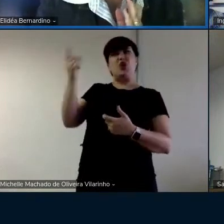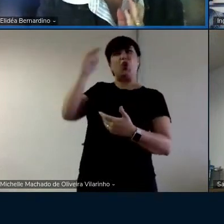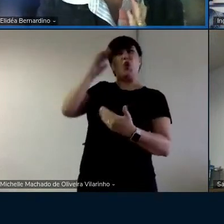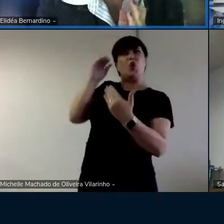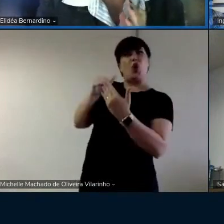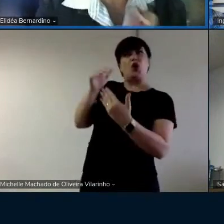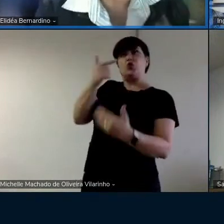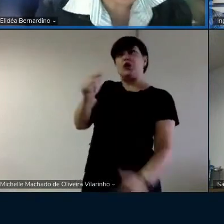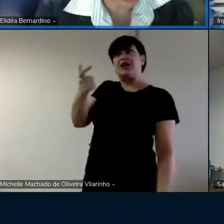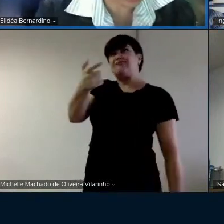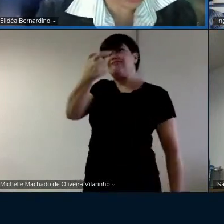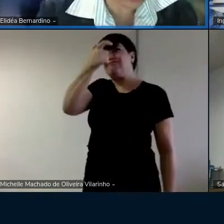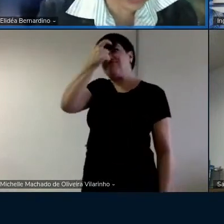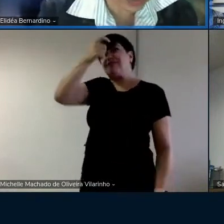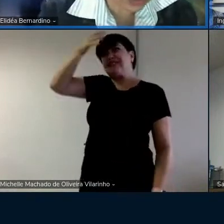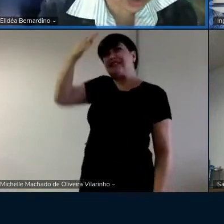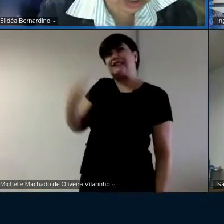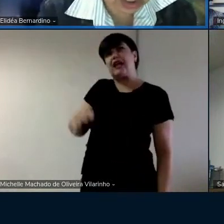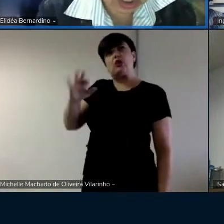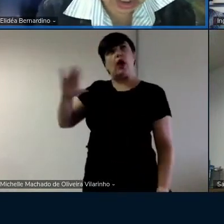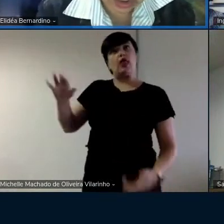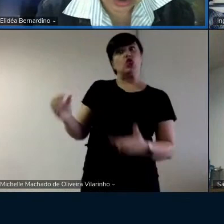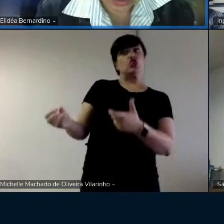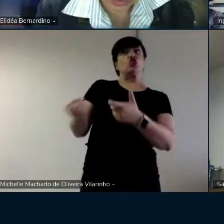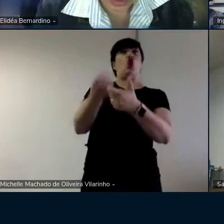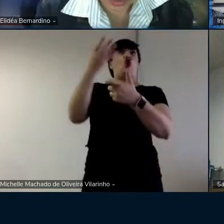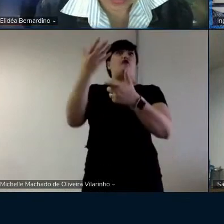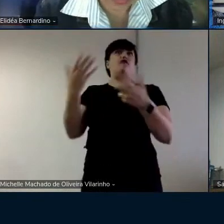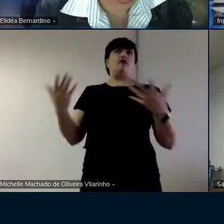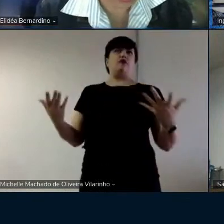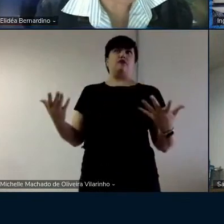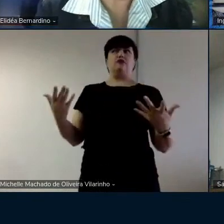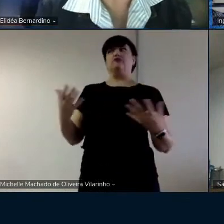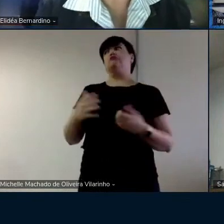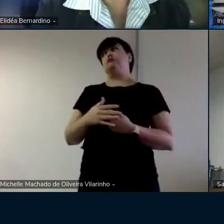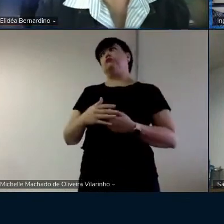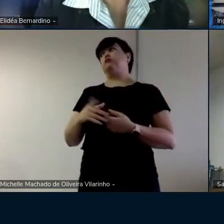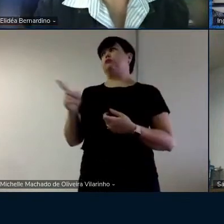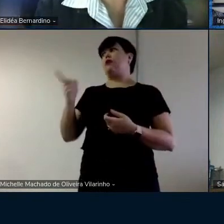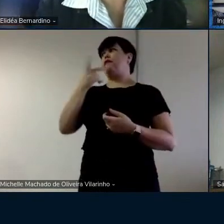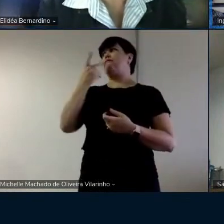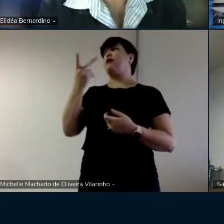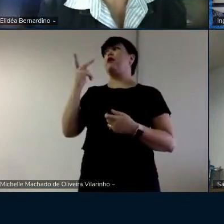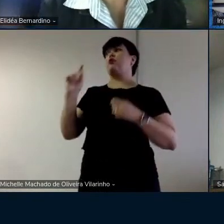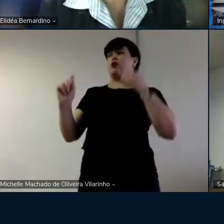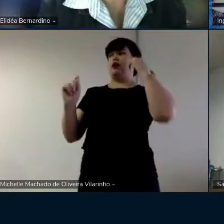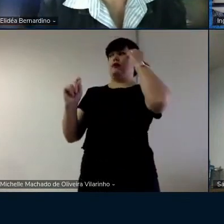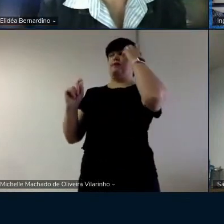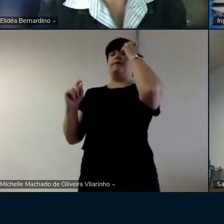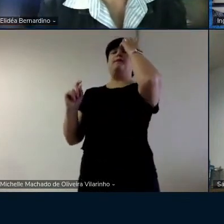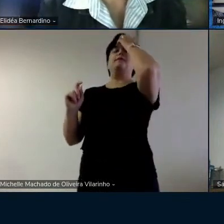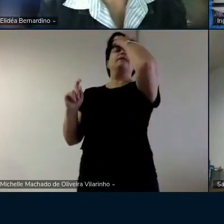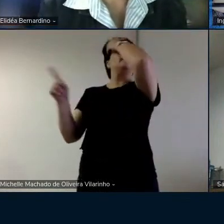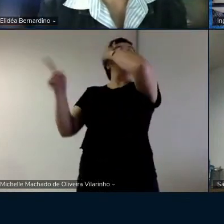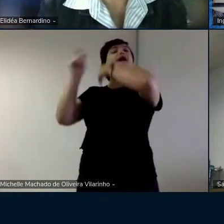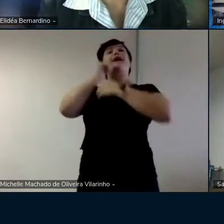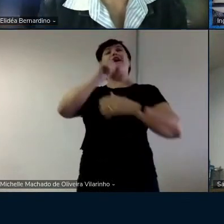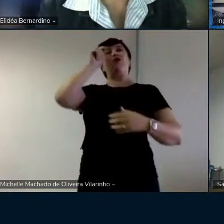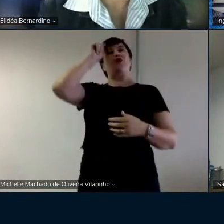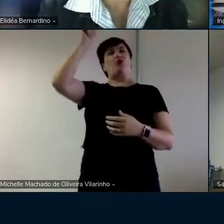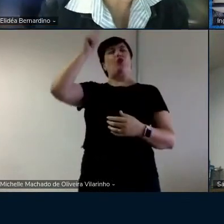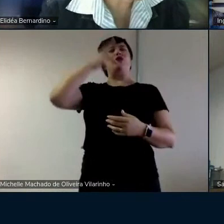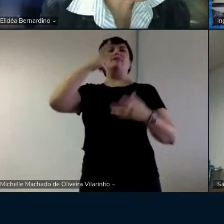uma consciência de que é uma novidade? É, aqui no caso, ela estava falando